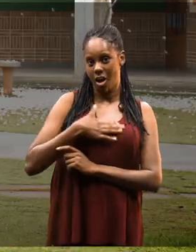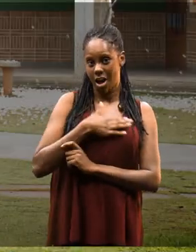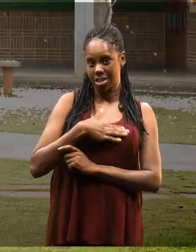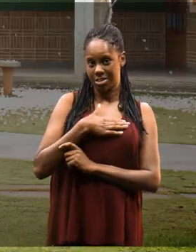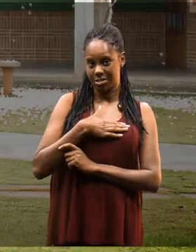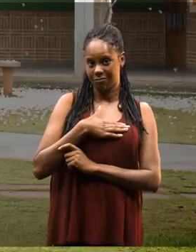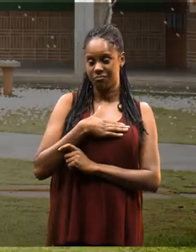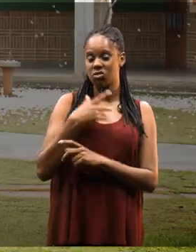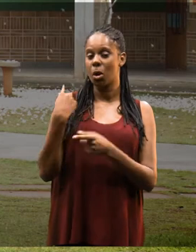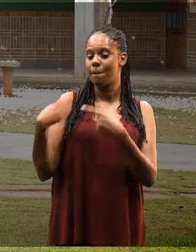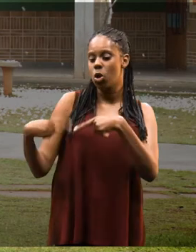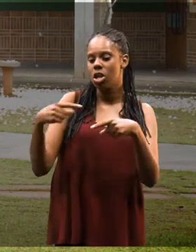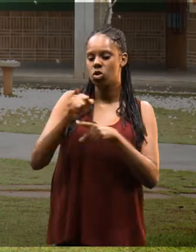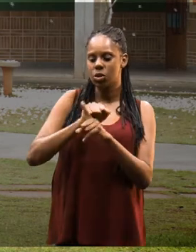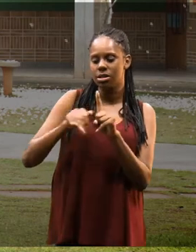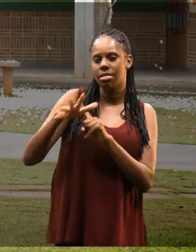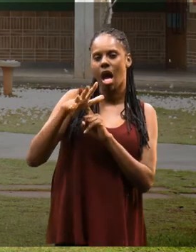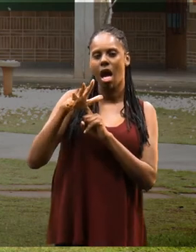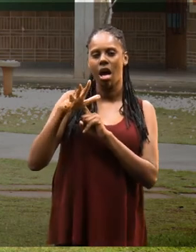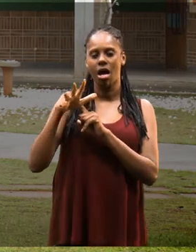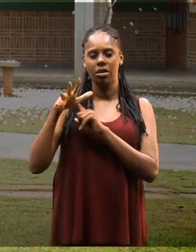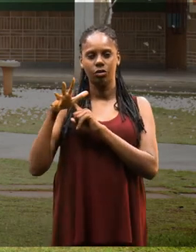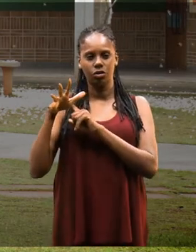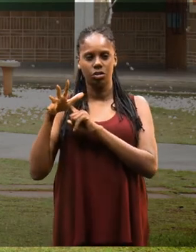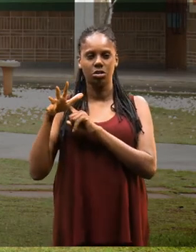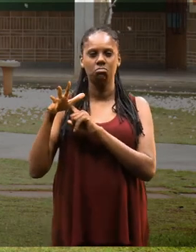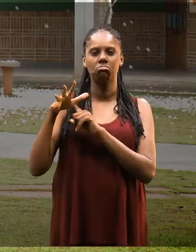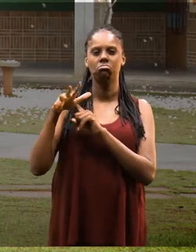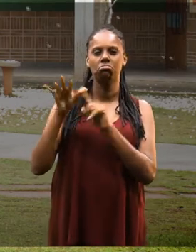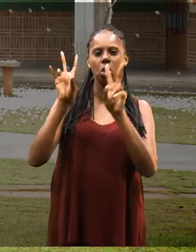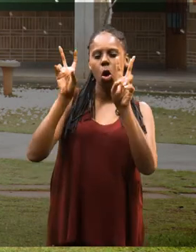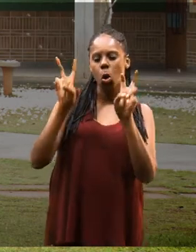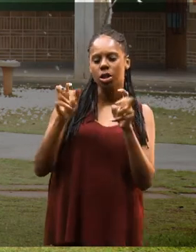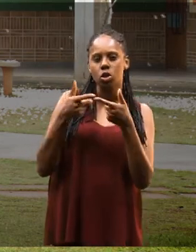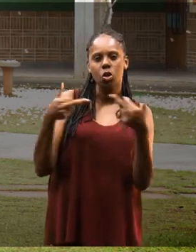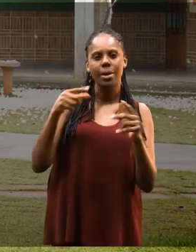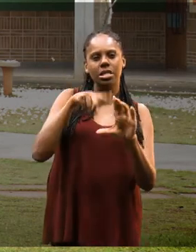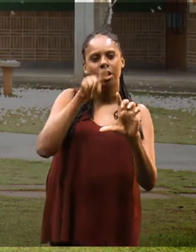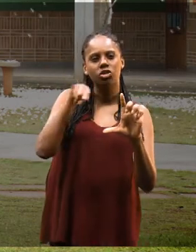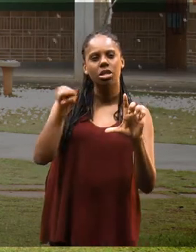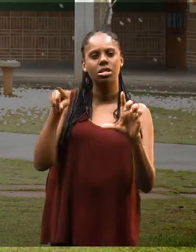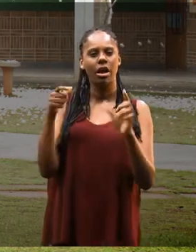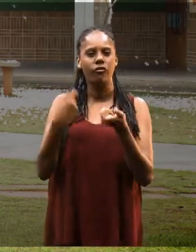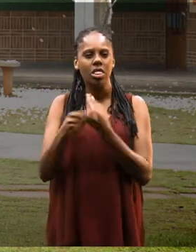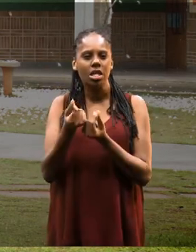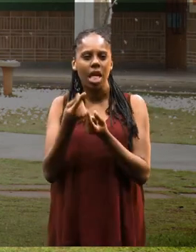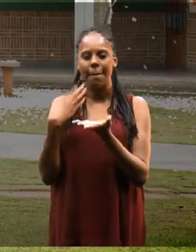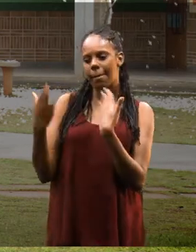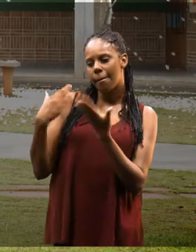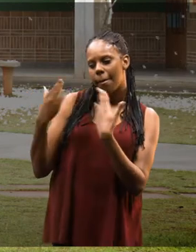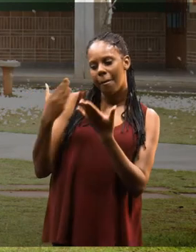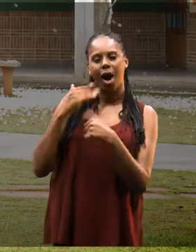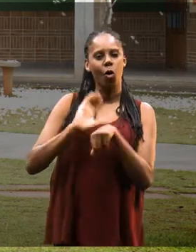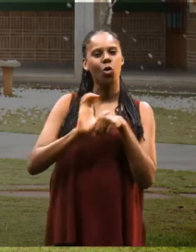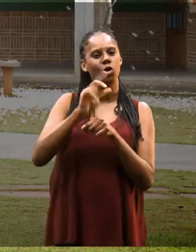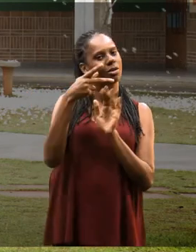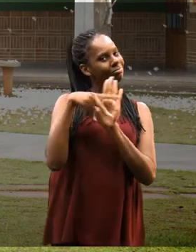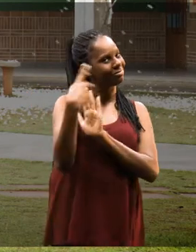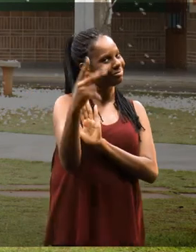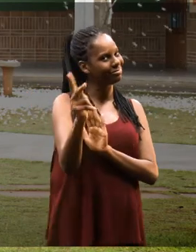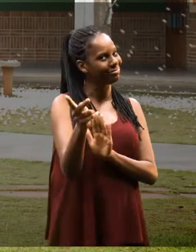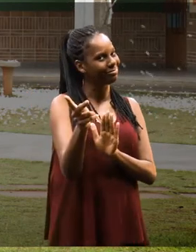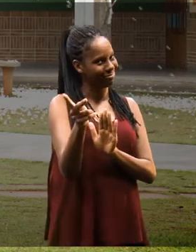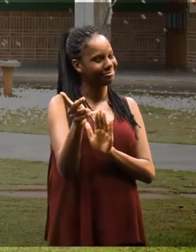gosta de falar de política, sociedade, e questões estatísticas, financeiras, esse é o seu curso